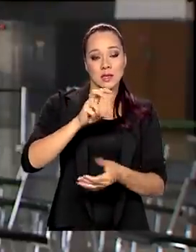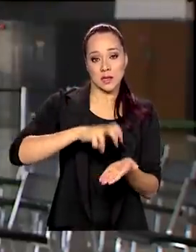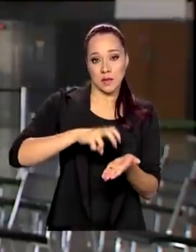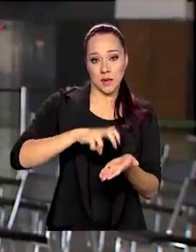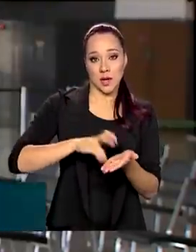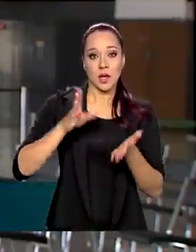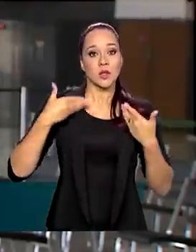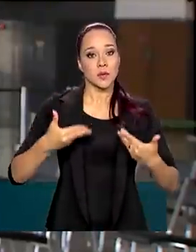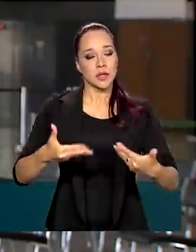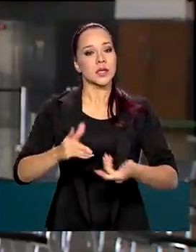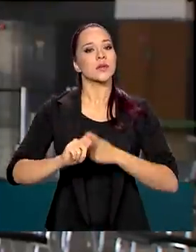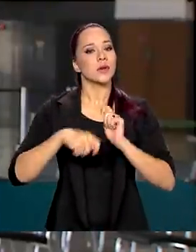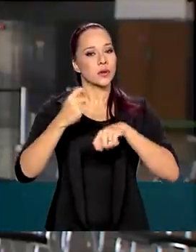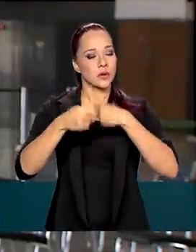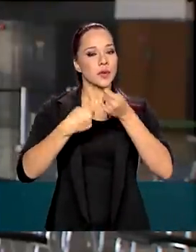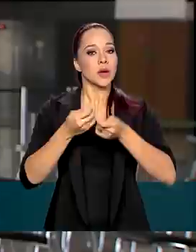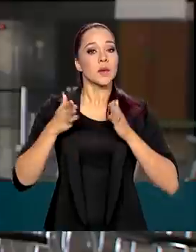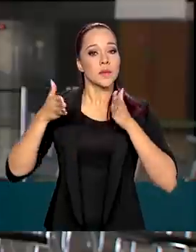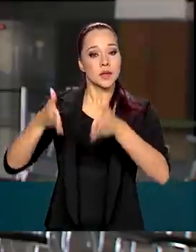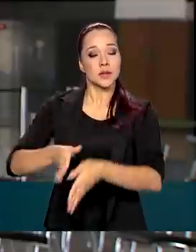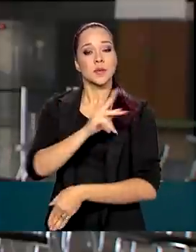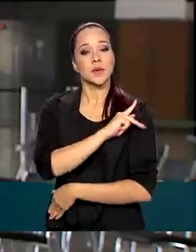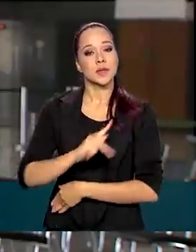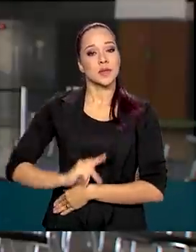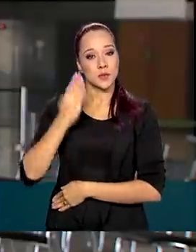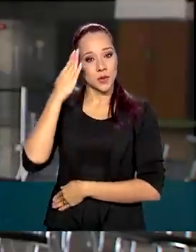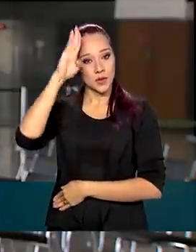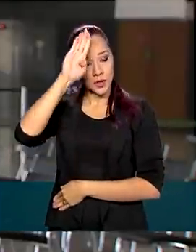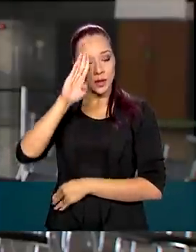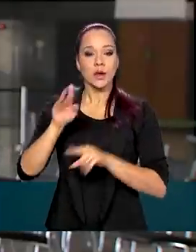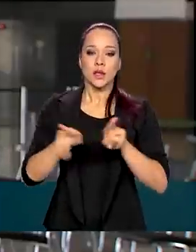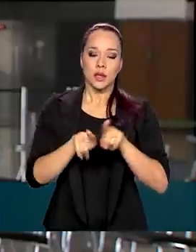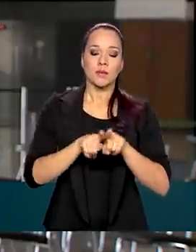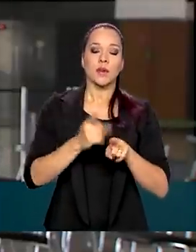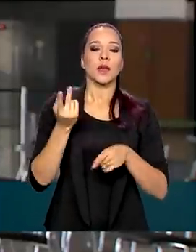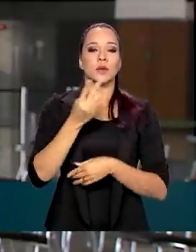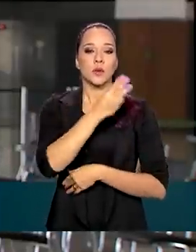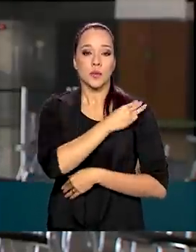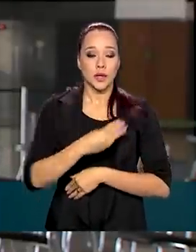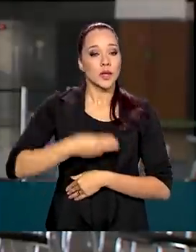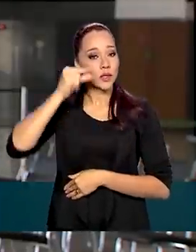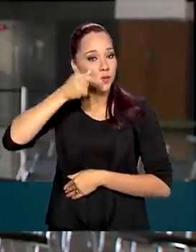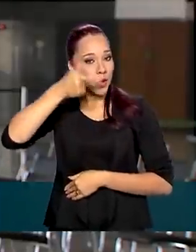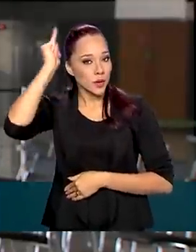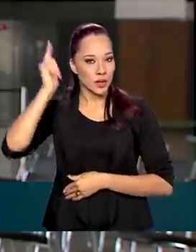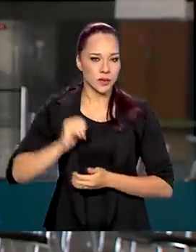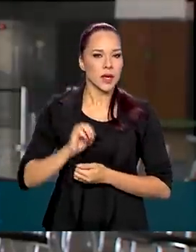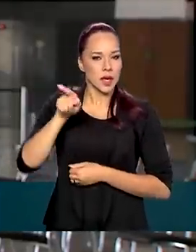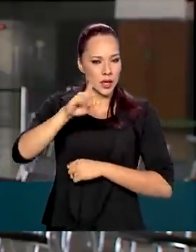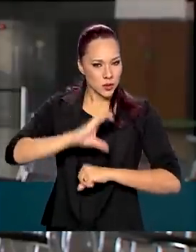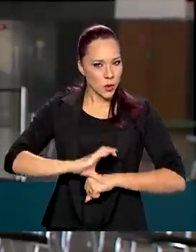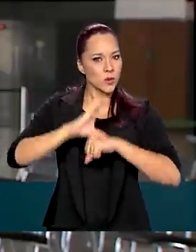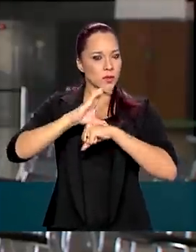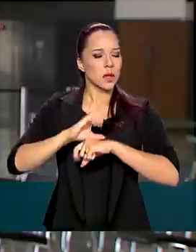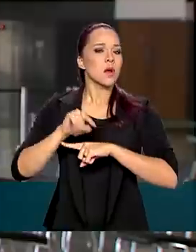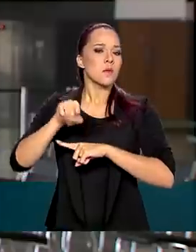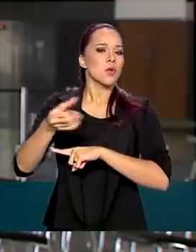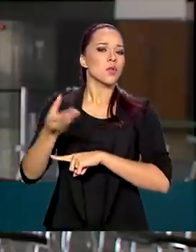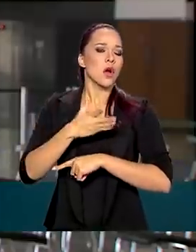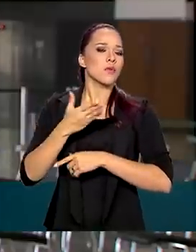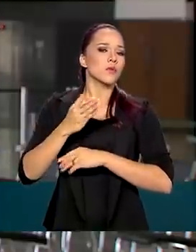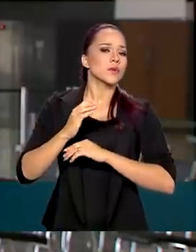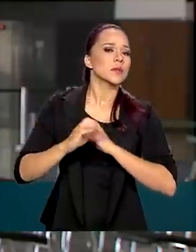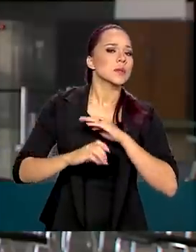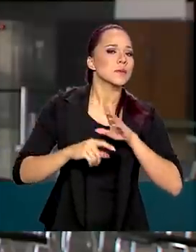no Ministério da Economia, com a participação do presidente Jair Bolsonaro e do ministro Paulo Guedes. O Conselho deve definir novos empreendimentos para